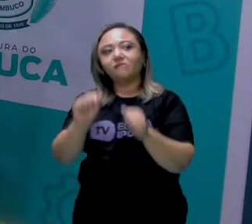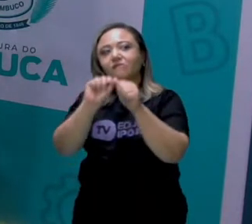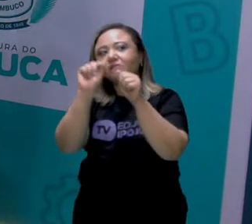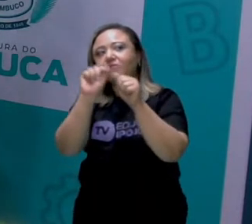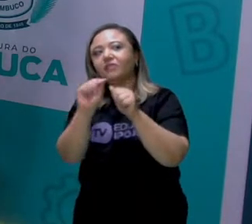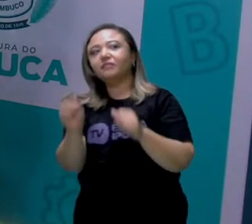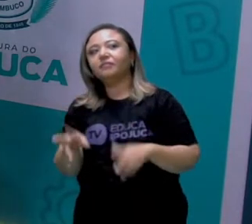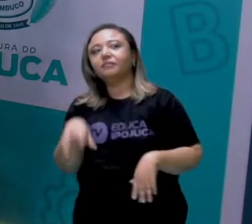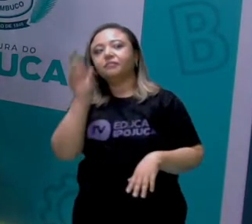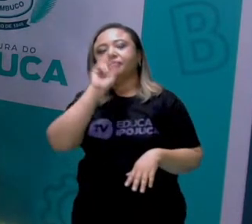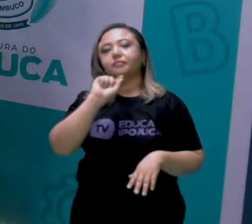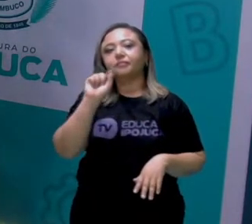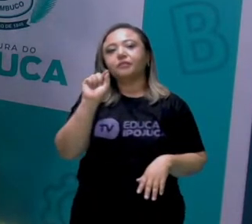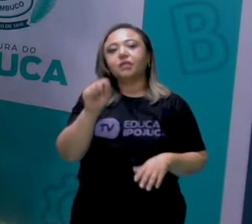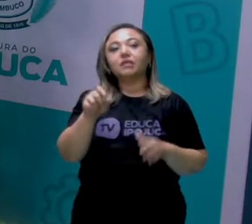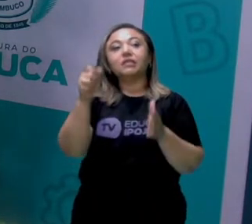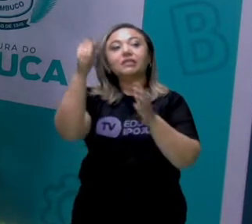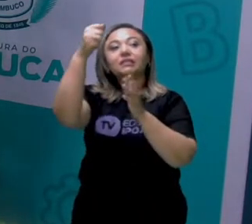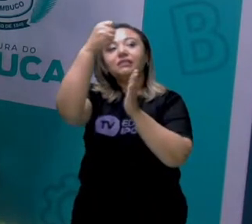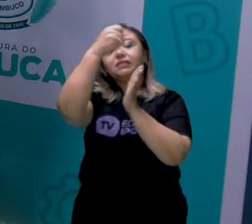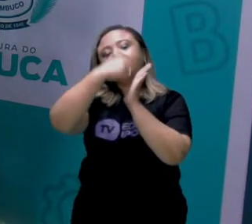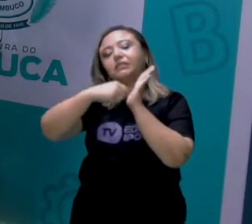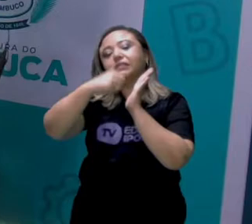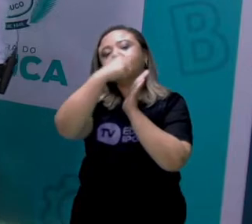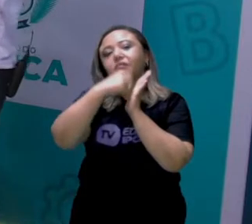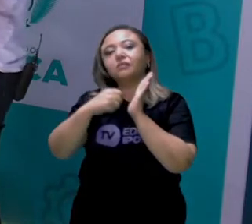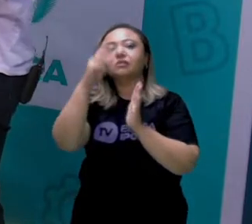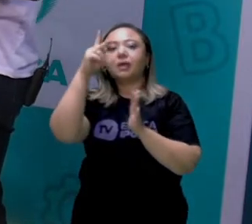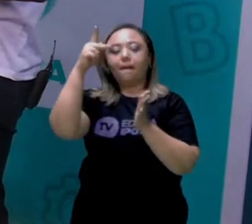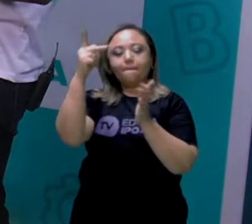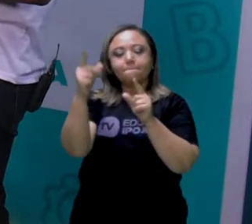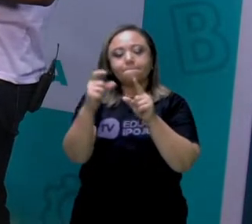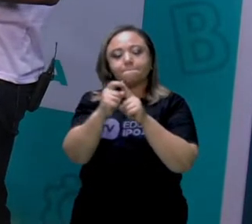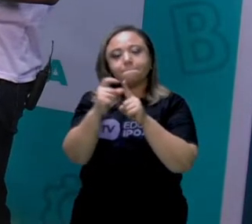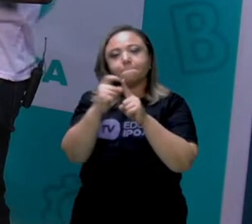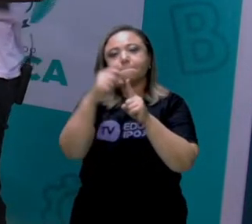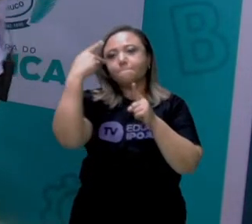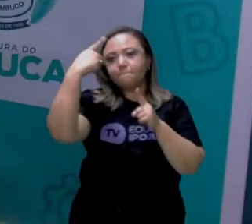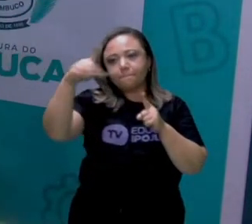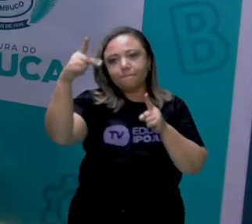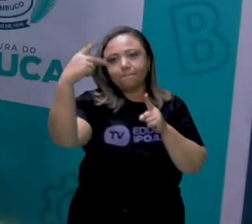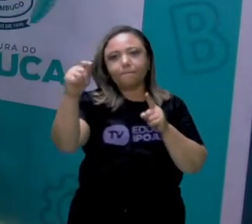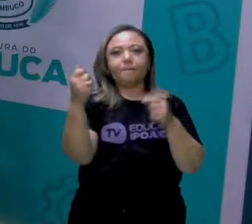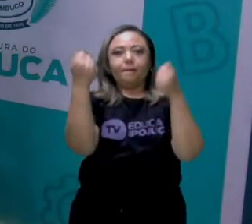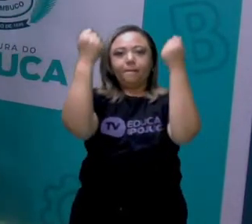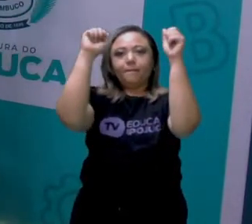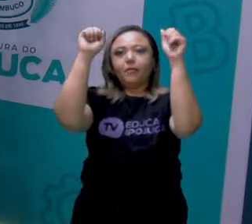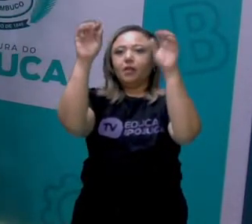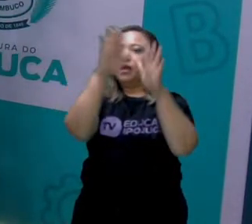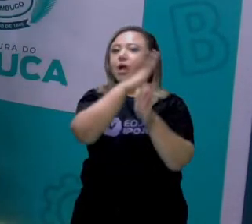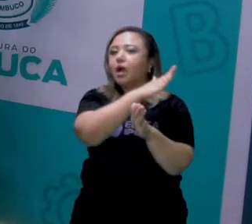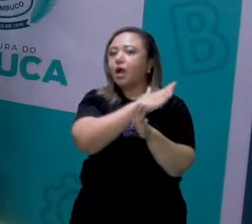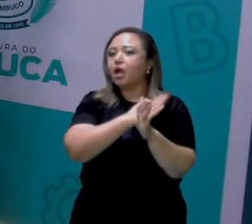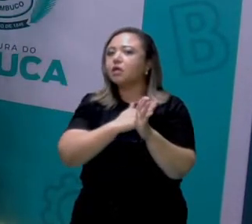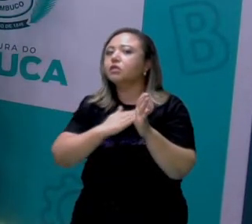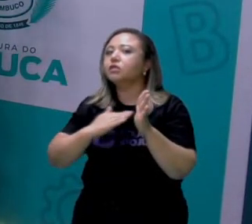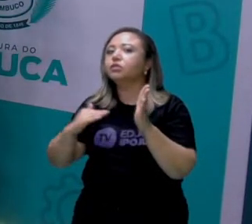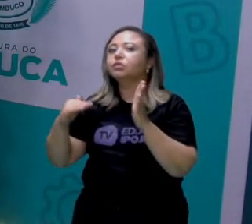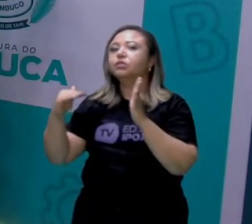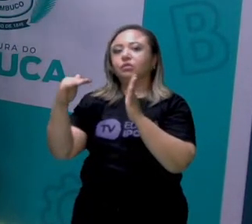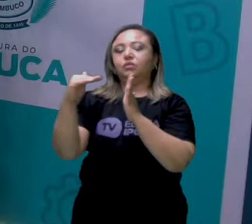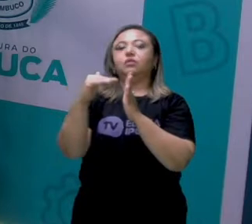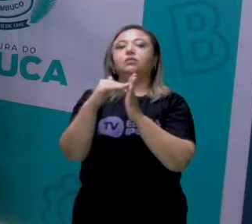vocês foi a seguinte, descreva com suas palavras o que seria a ginástica geral. Deixei para vocês aí